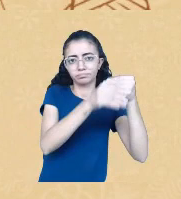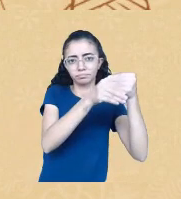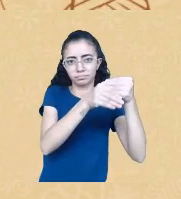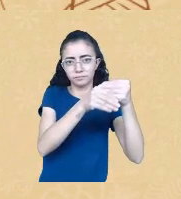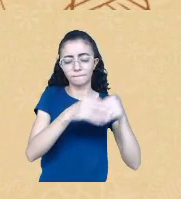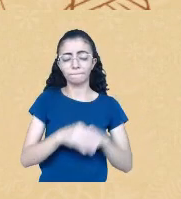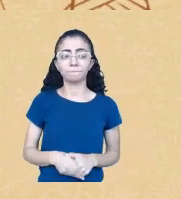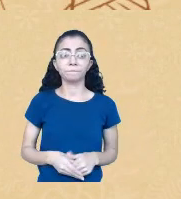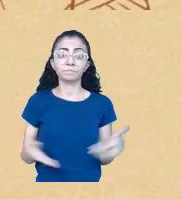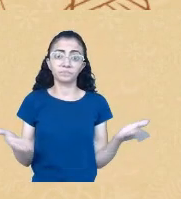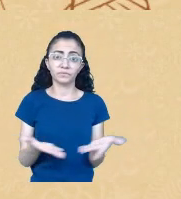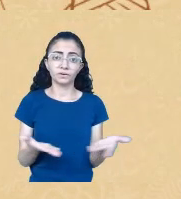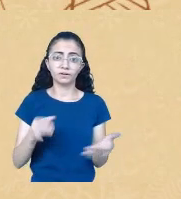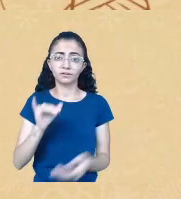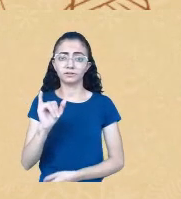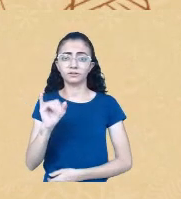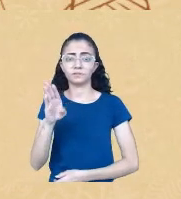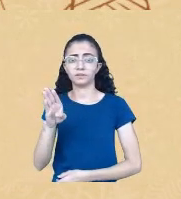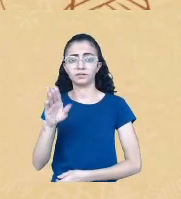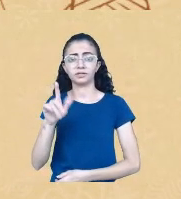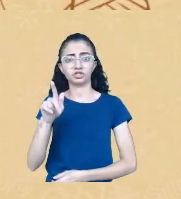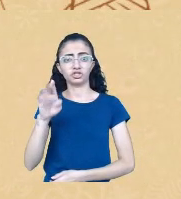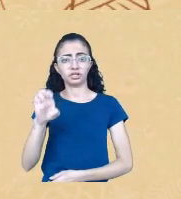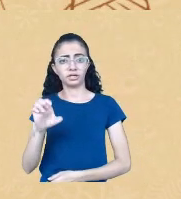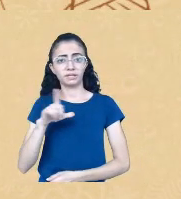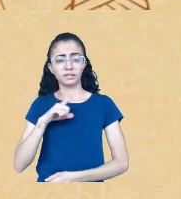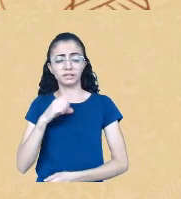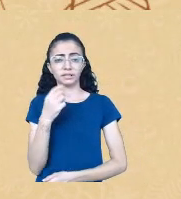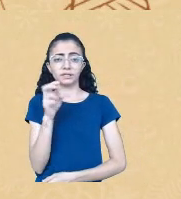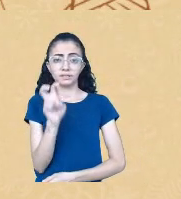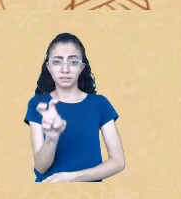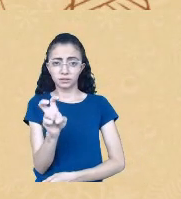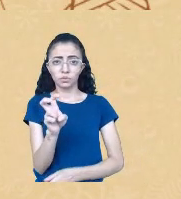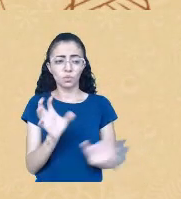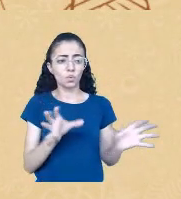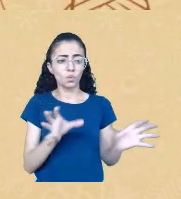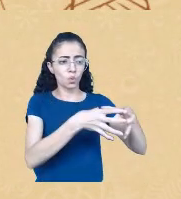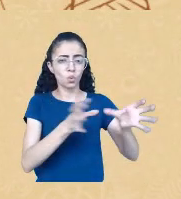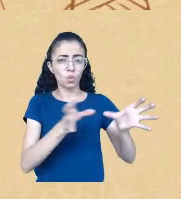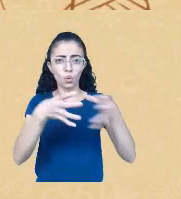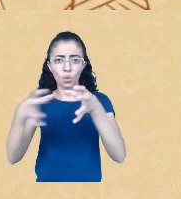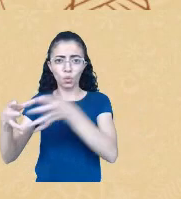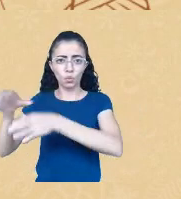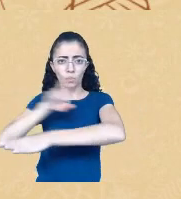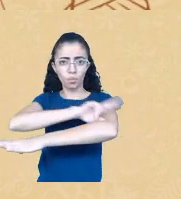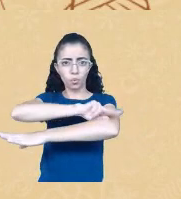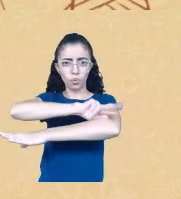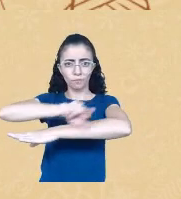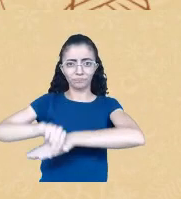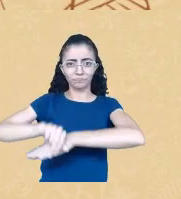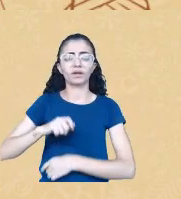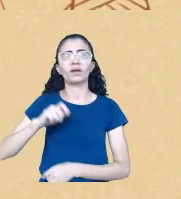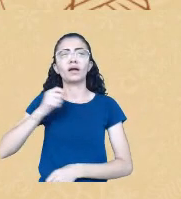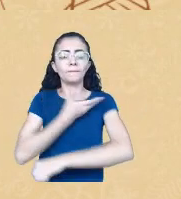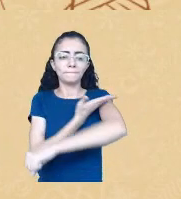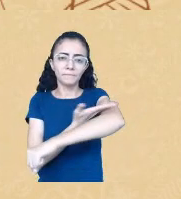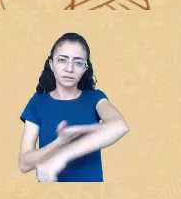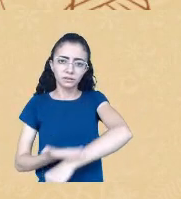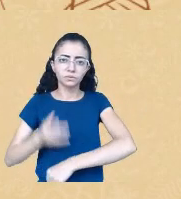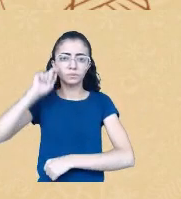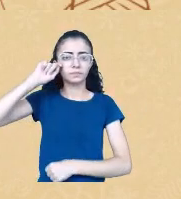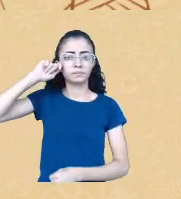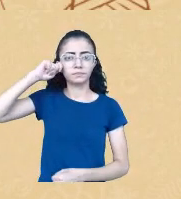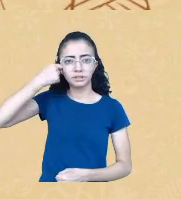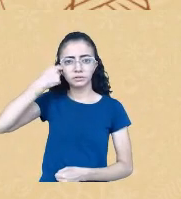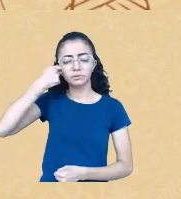nós temos cinco grupos raciais, que seriam branco, preto, pardo, amarelo e indígena.